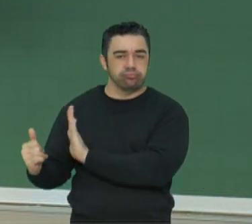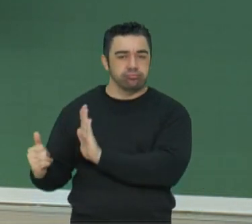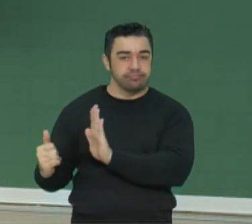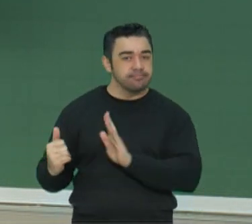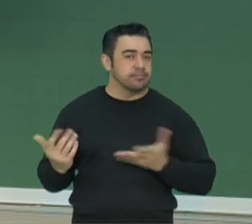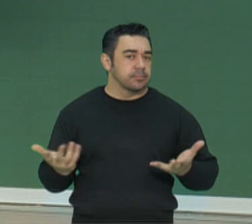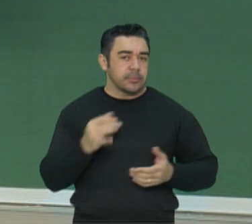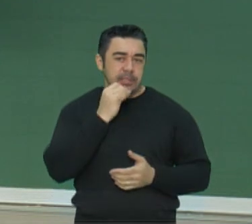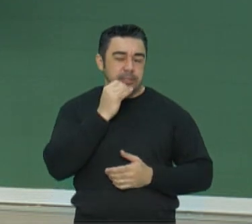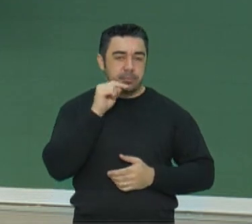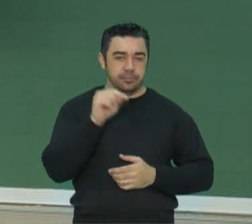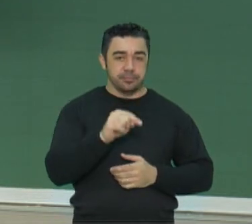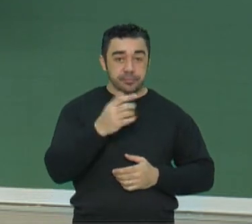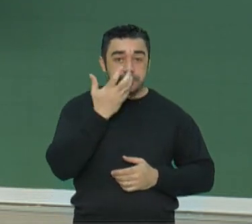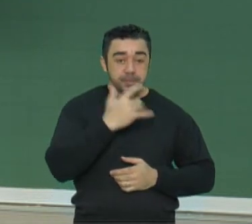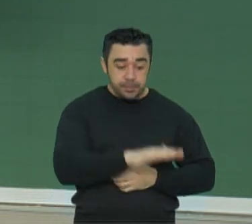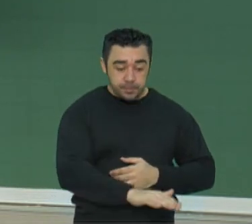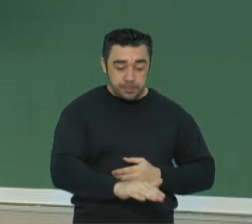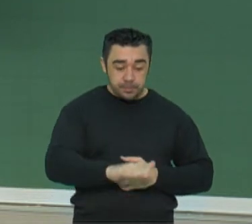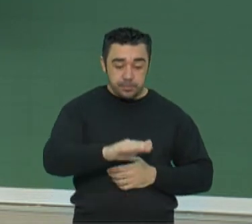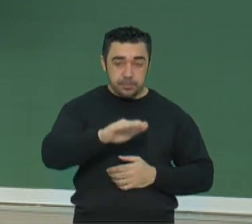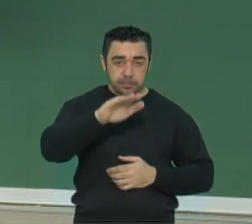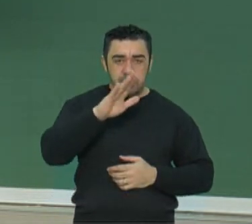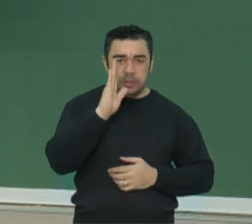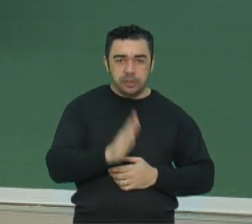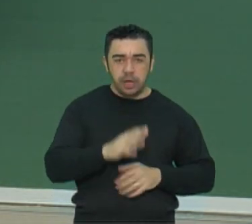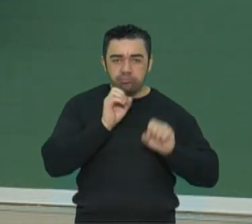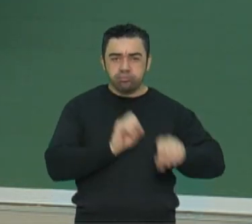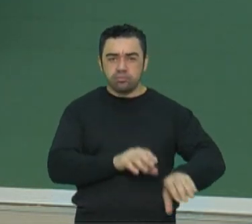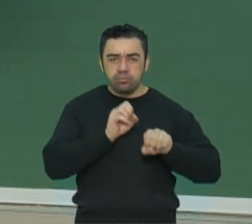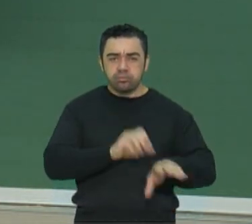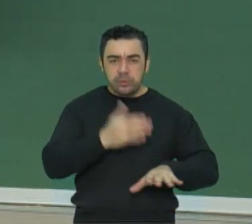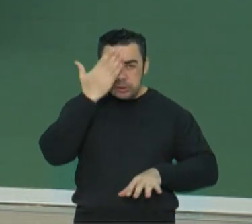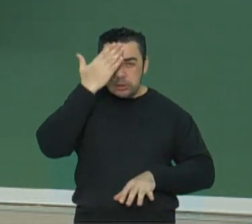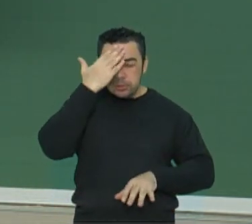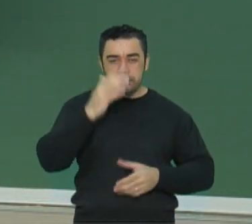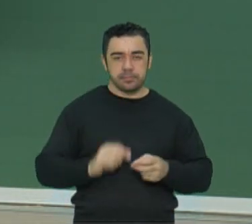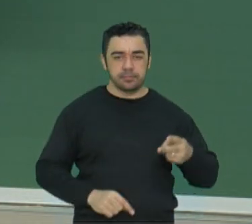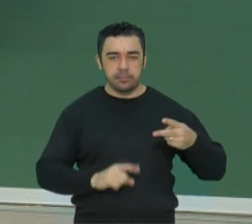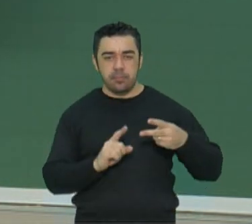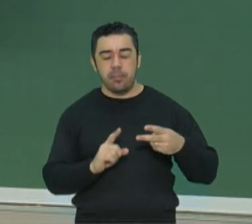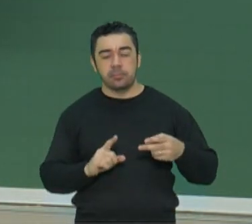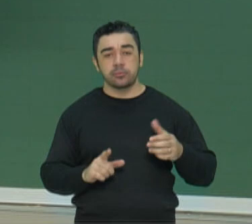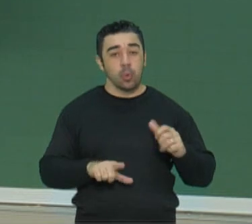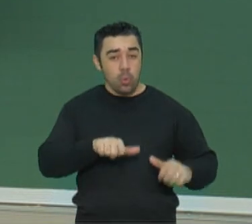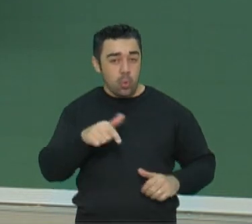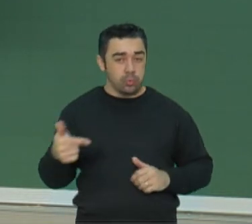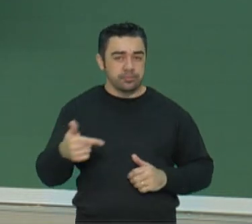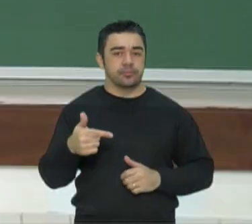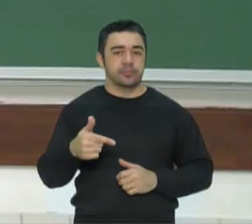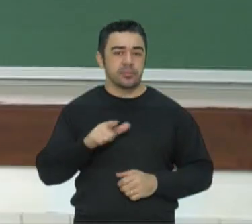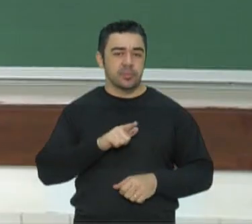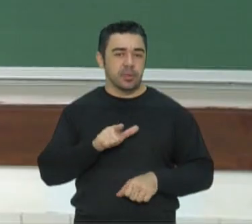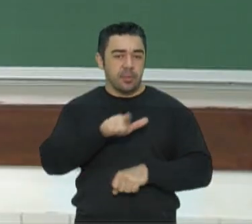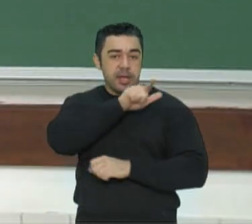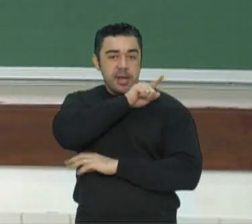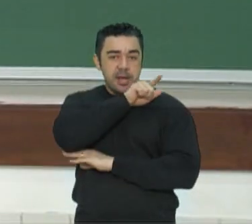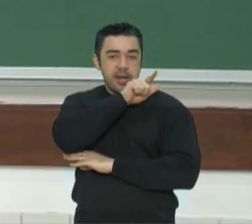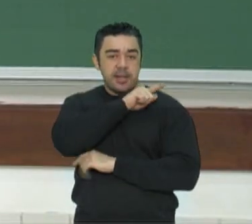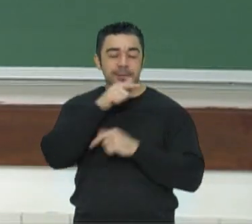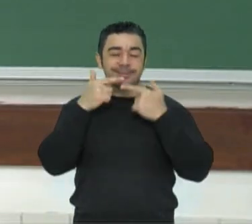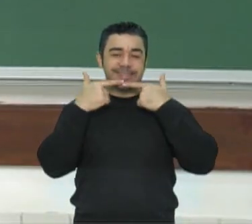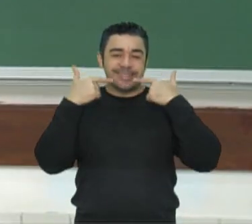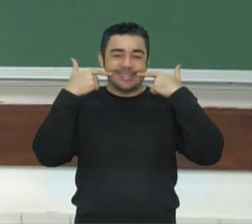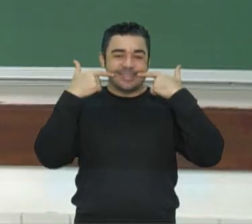o início, saiba do que nós defendemos. Ainda, líder carismático. Não adianta todas essas